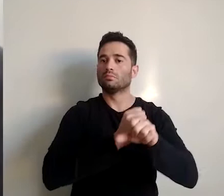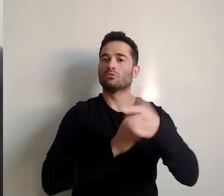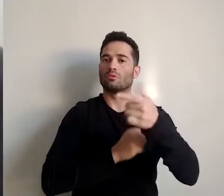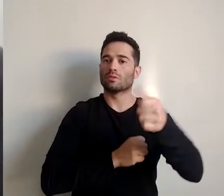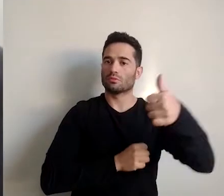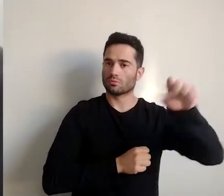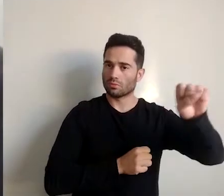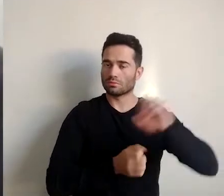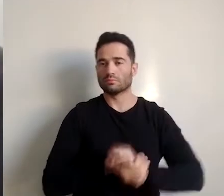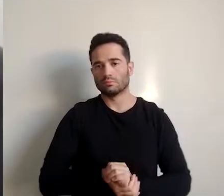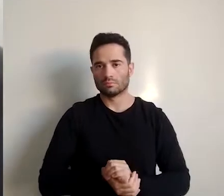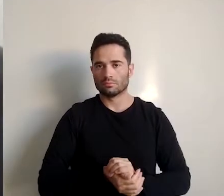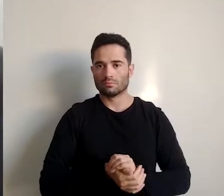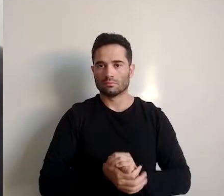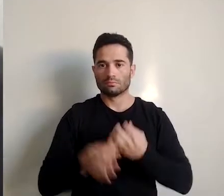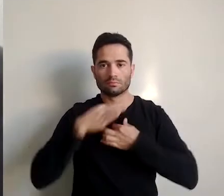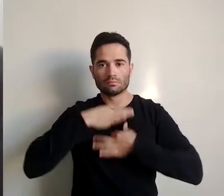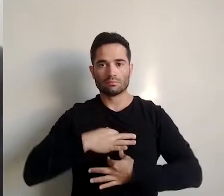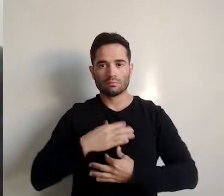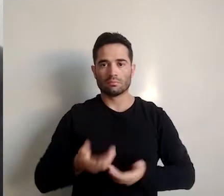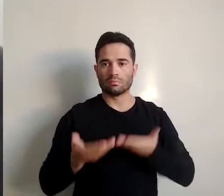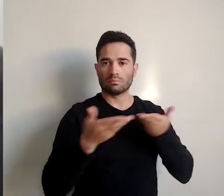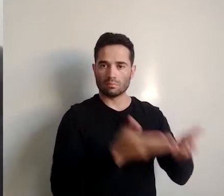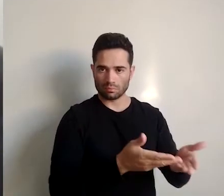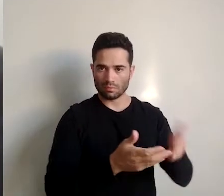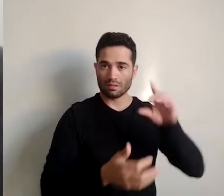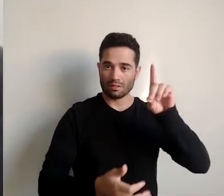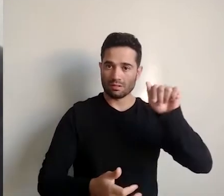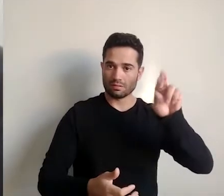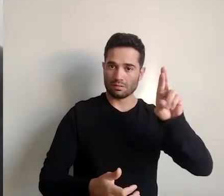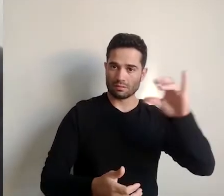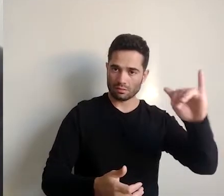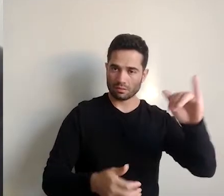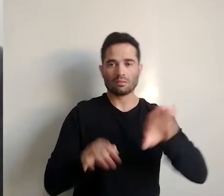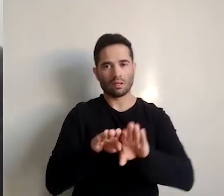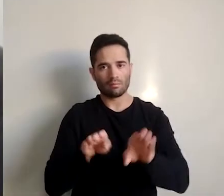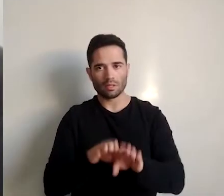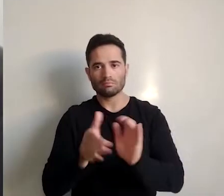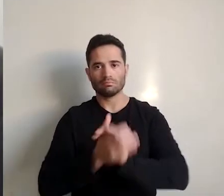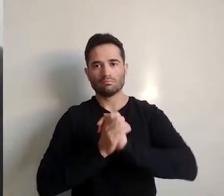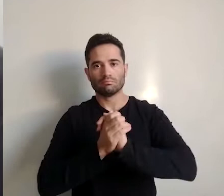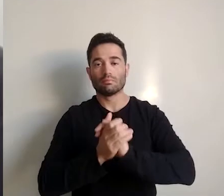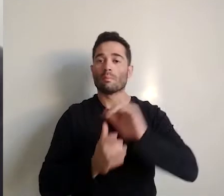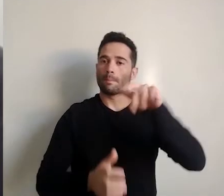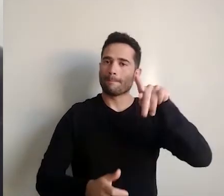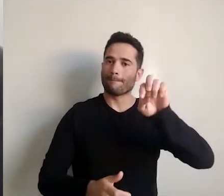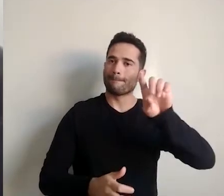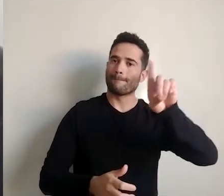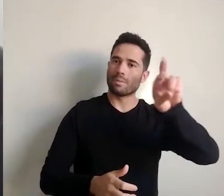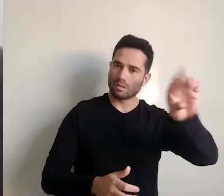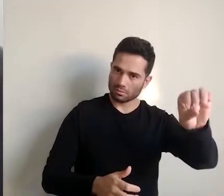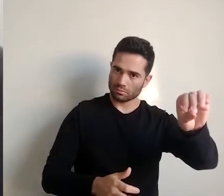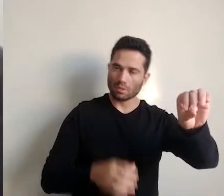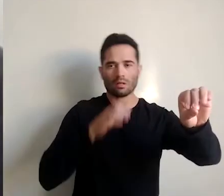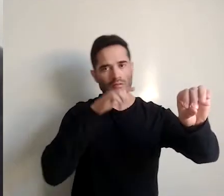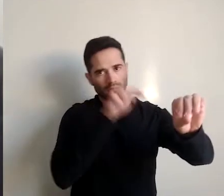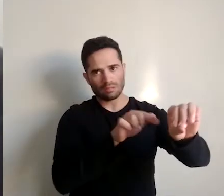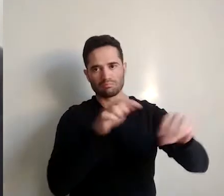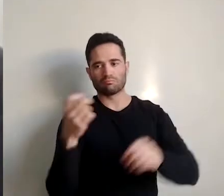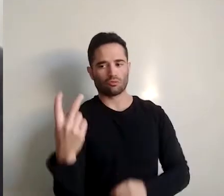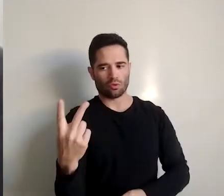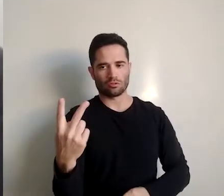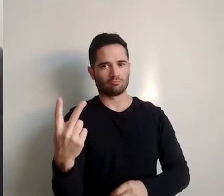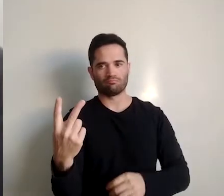A medalha Darcy Ribeiro e a comenda Pedro Pedrocian tem como patrono os dois incontestáveis